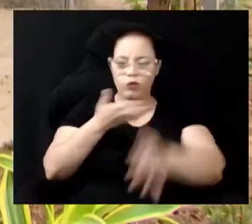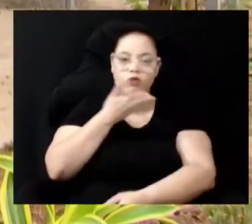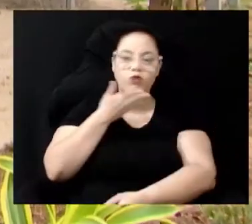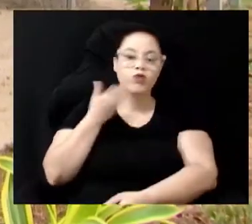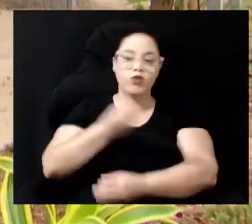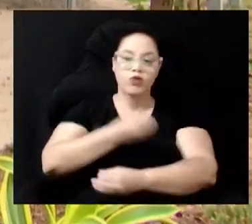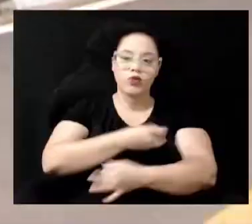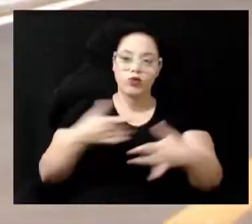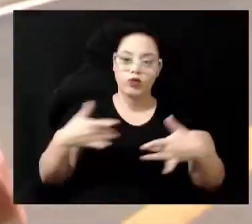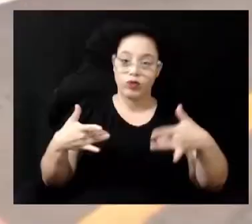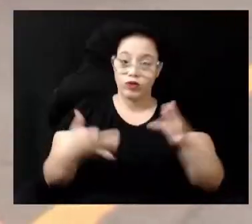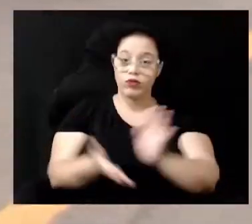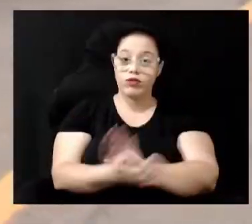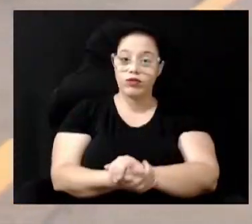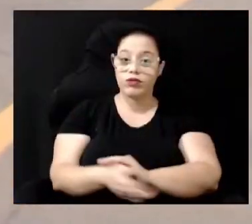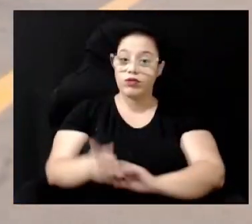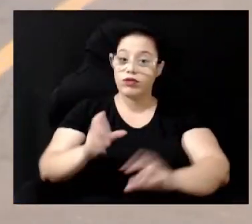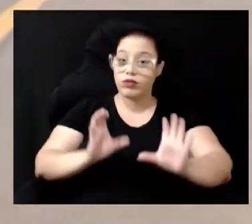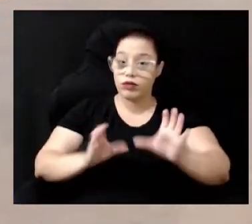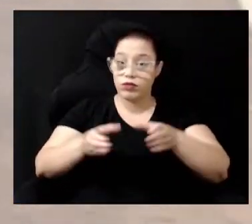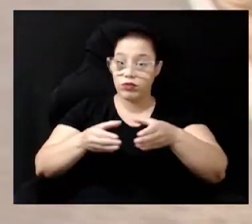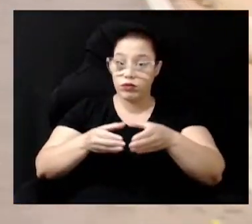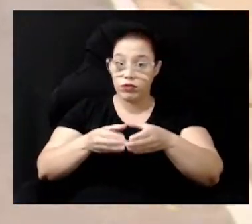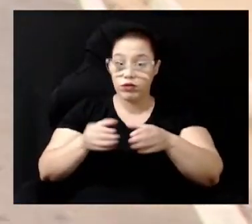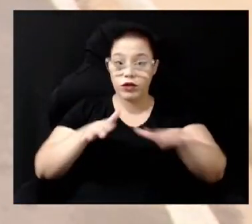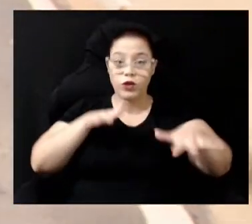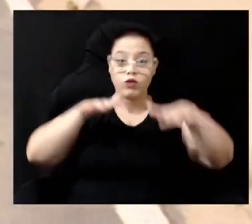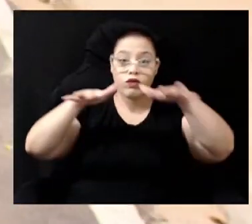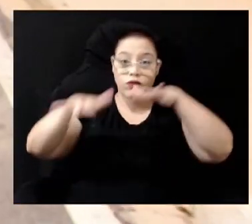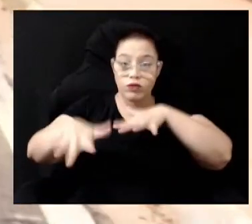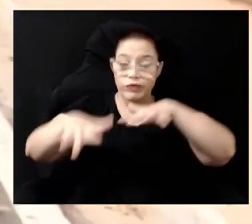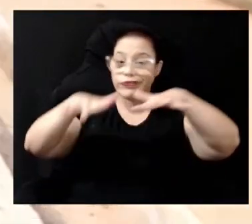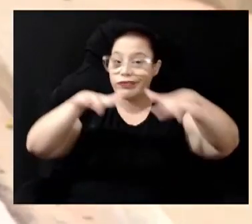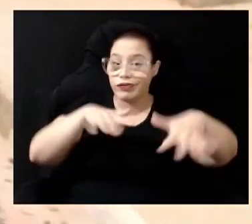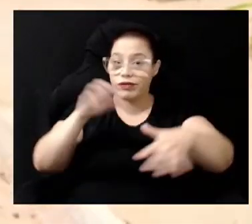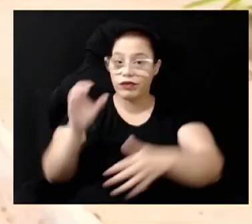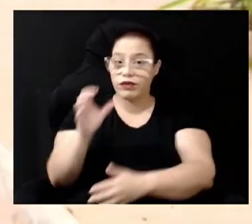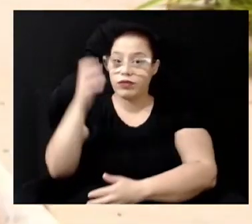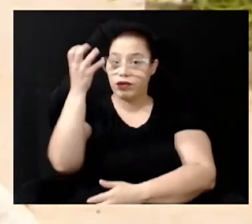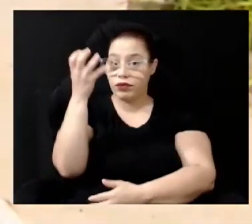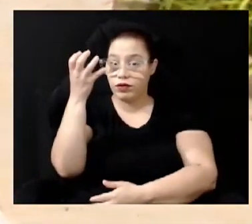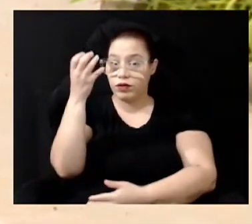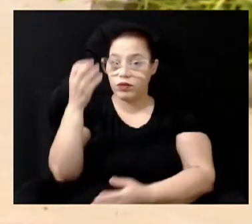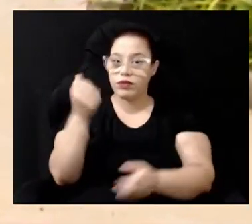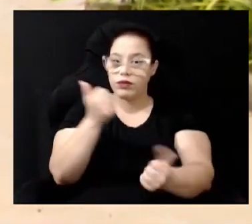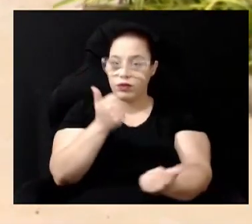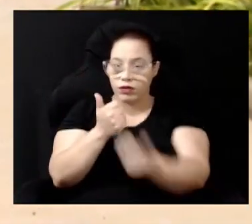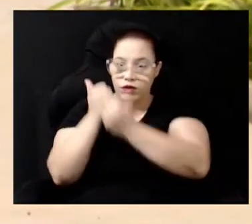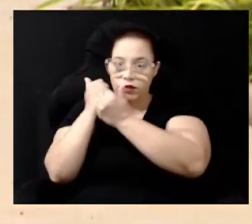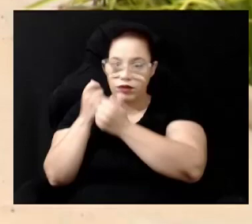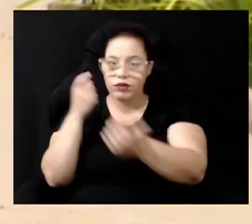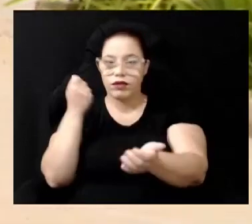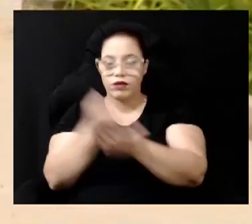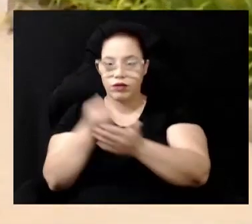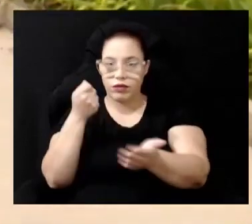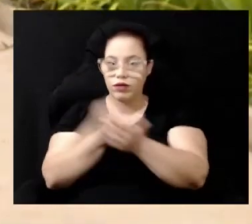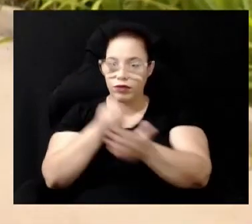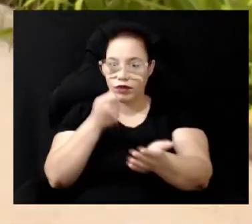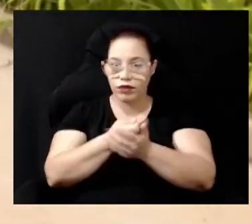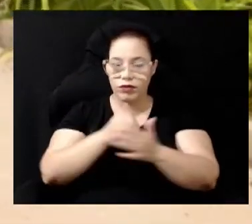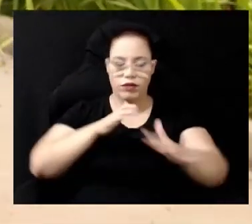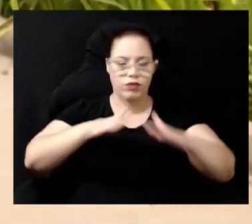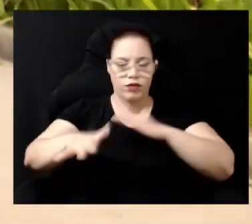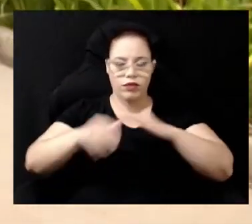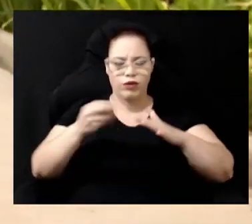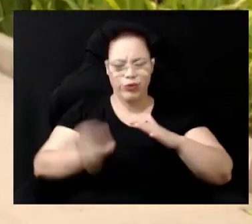vida da comunidade Uma movimentação que acontece por meio de parcerias, investimentos e ações a longo prazo